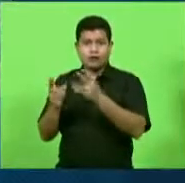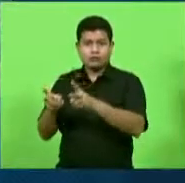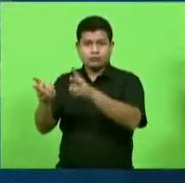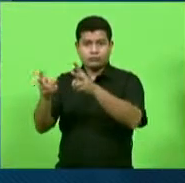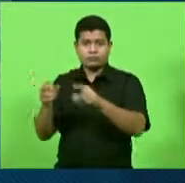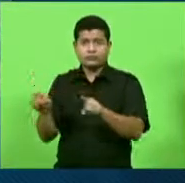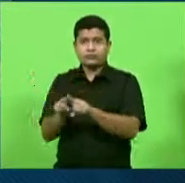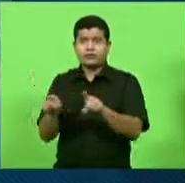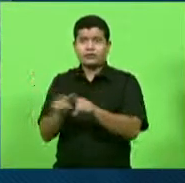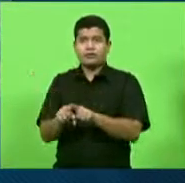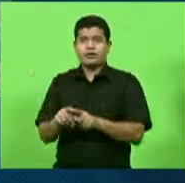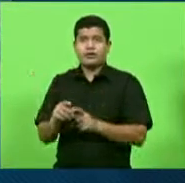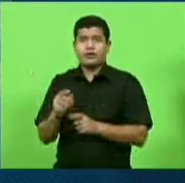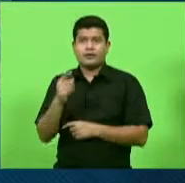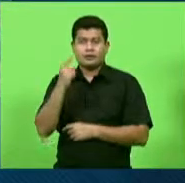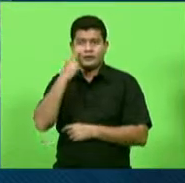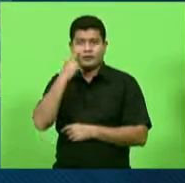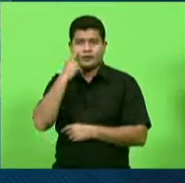A Edmund Dobrova,